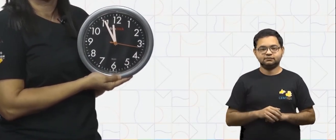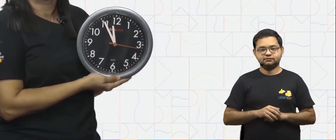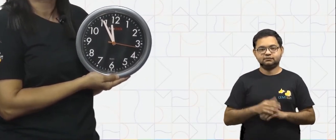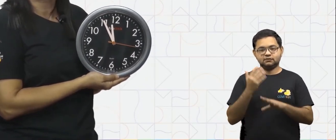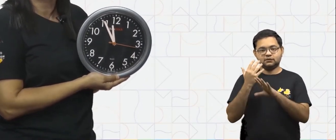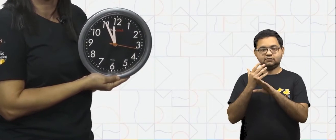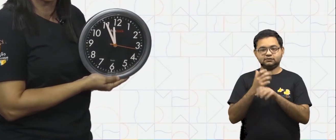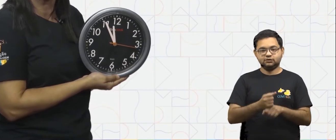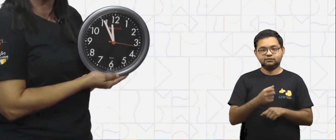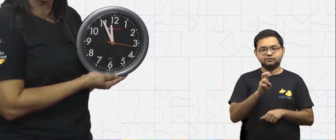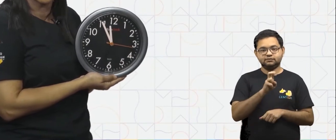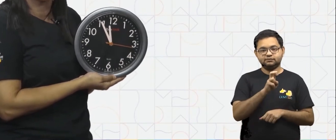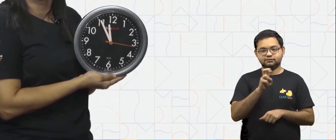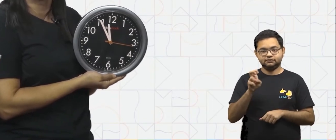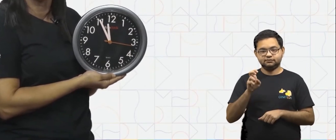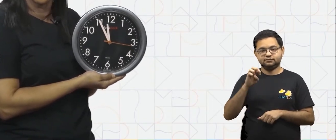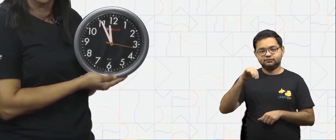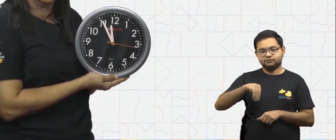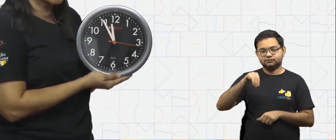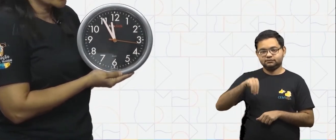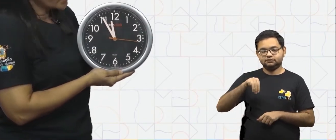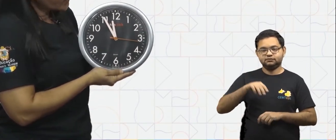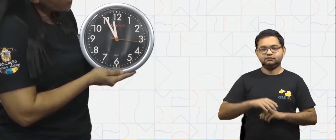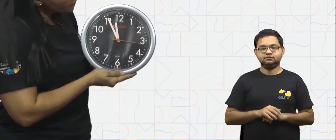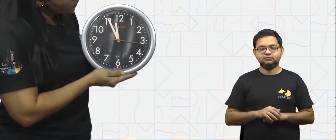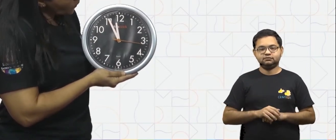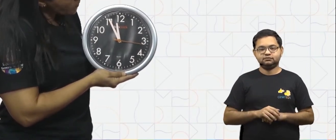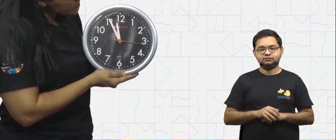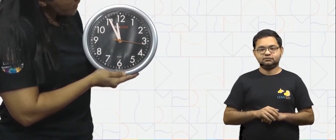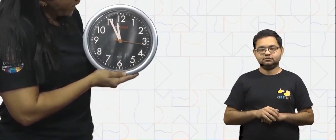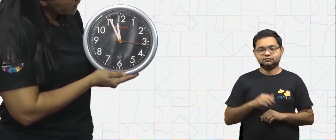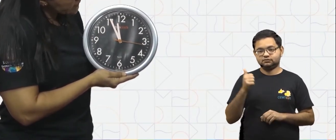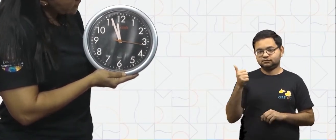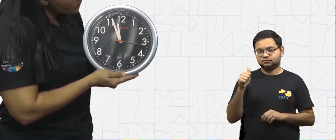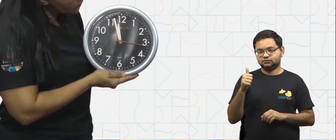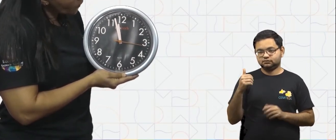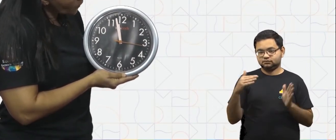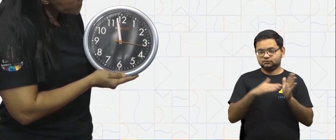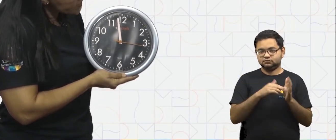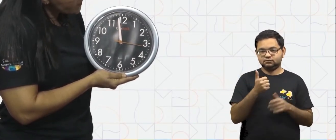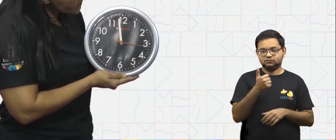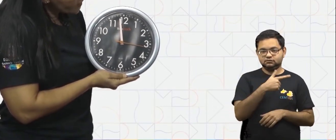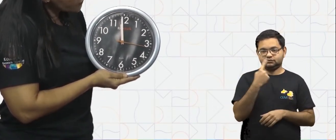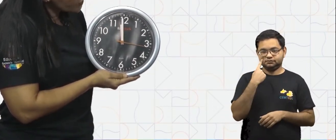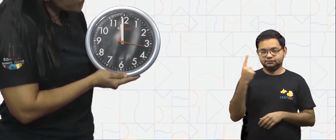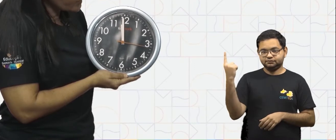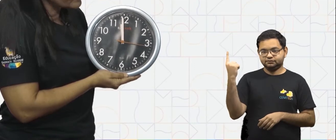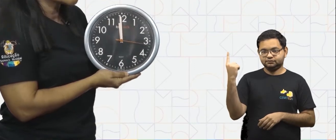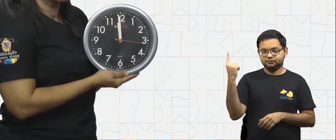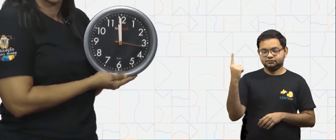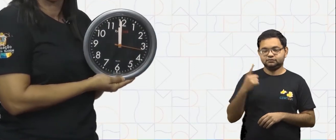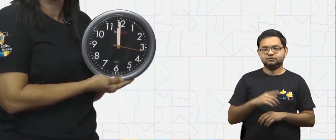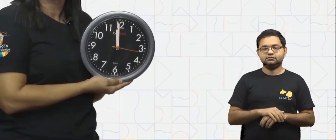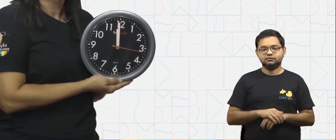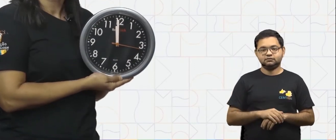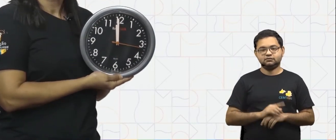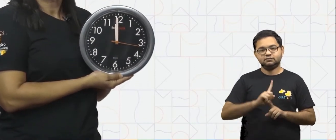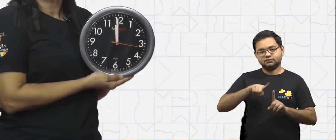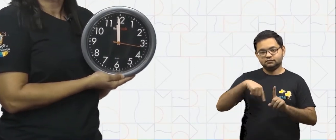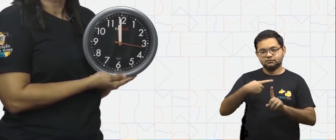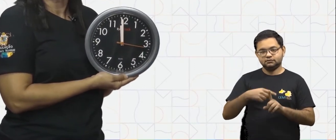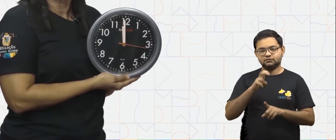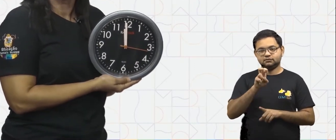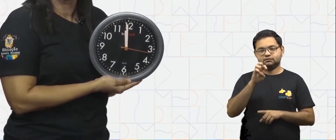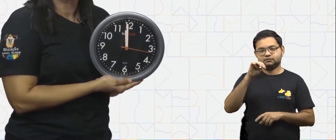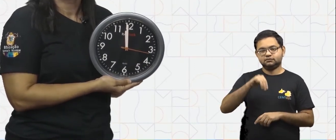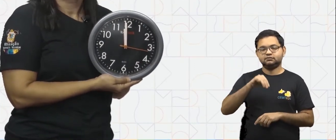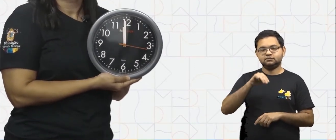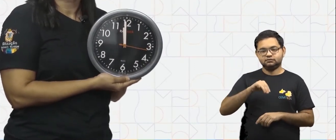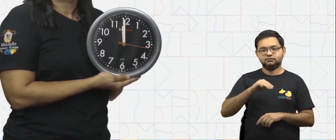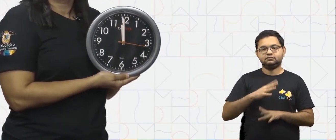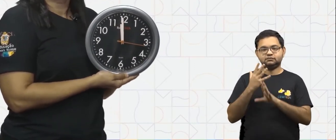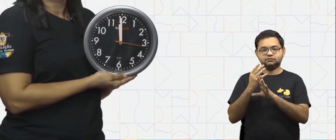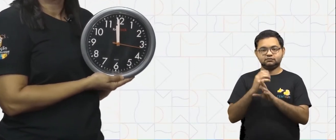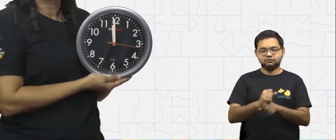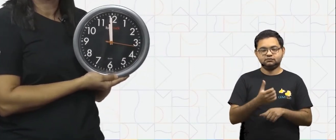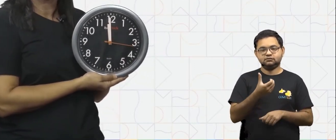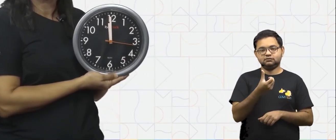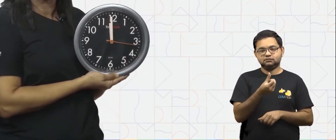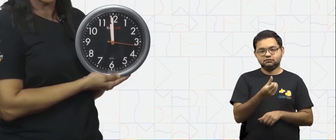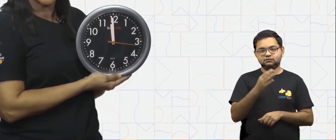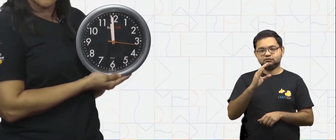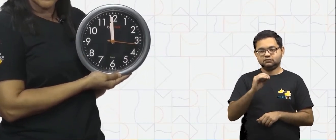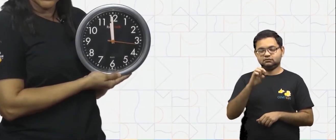chegamos